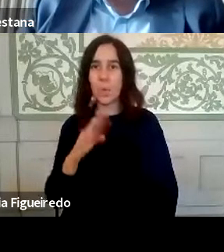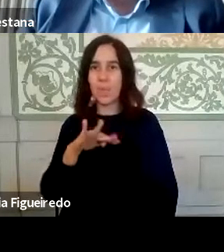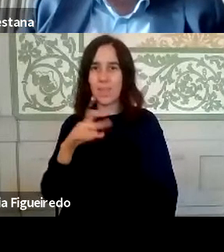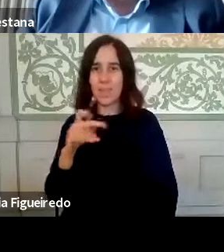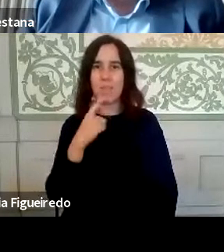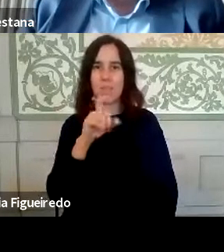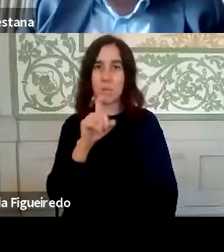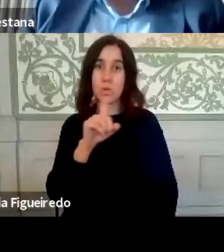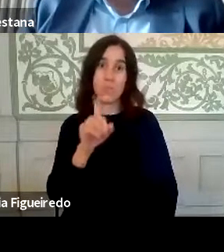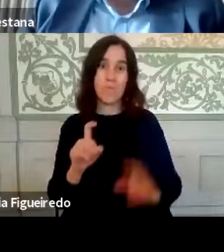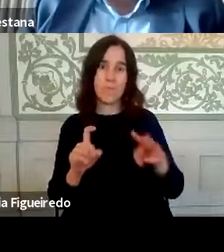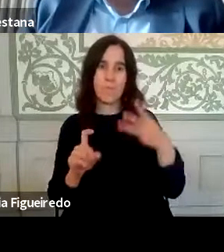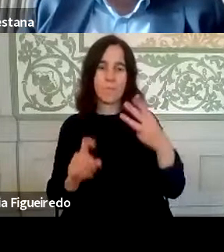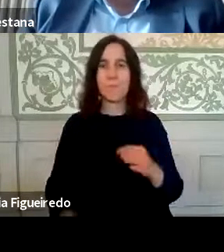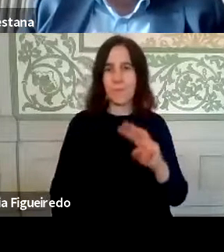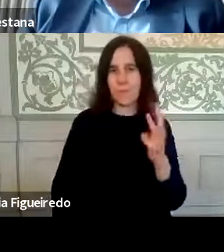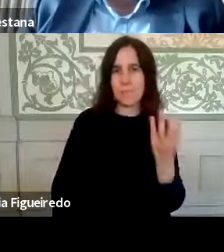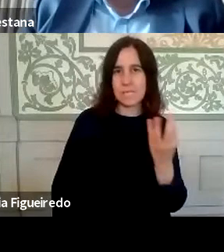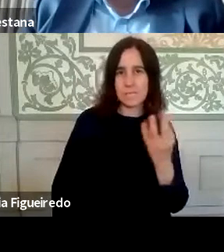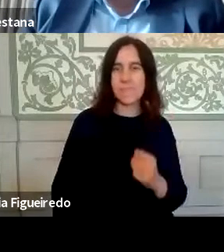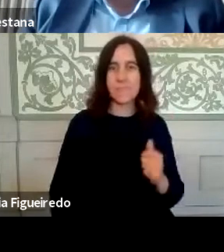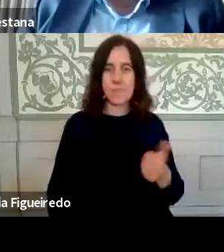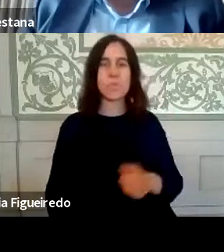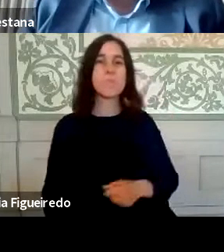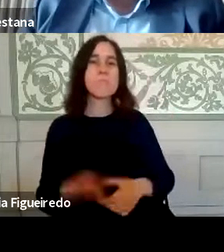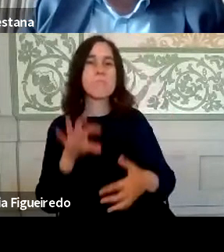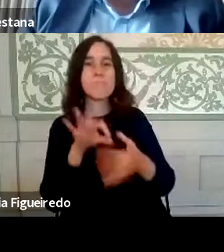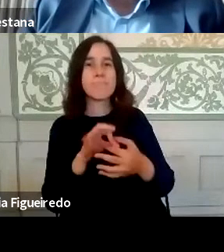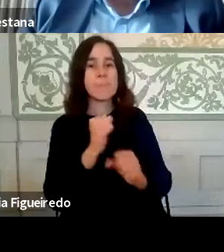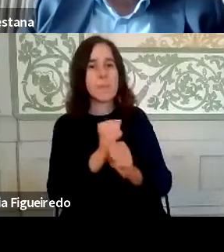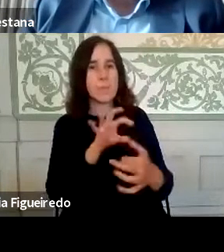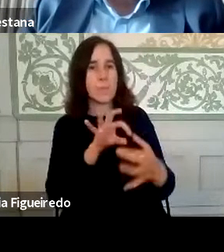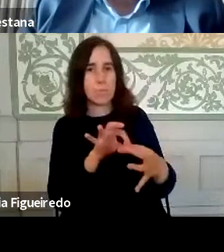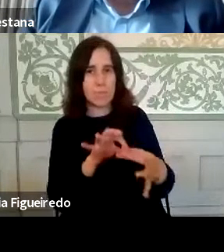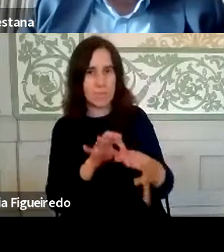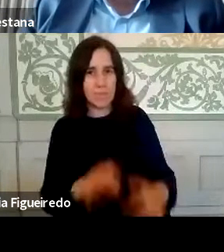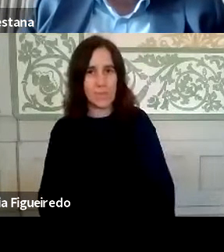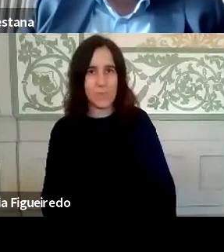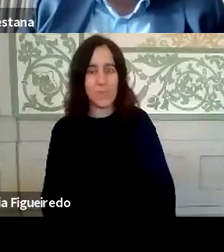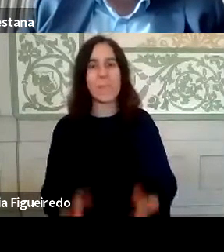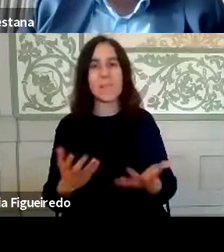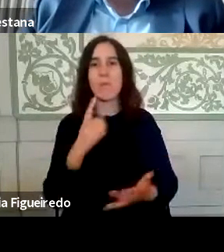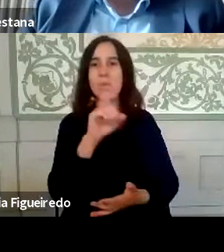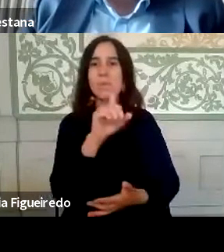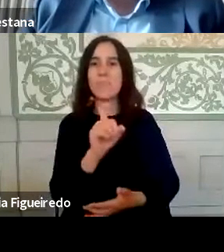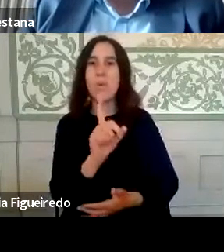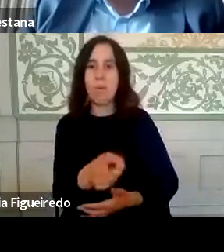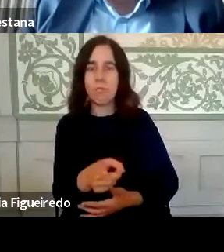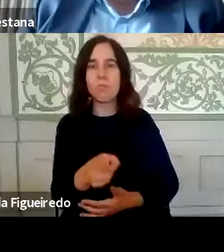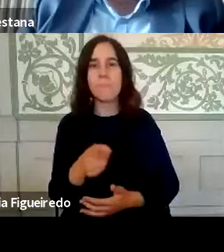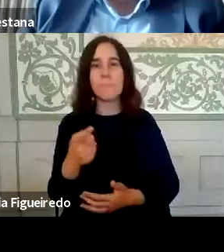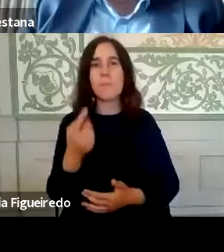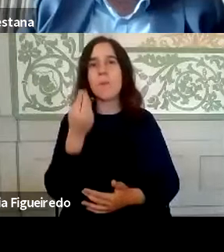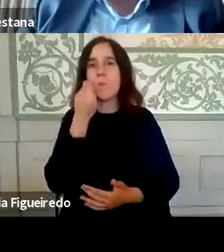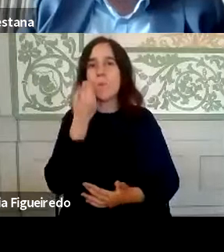colocar três questões relativamente ao trabalho colaborativo. Então, as questões são o como manter